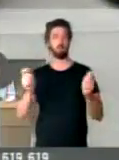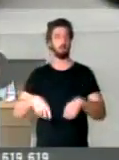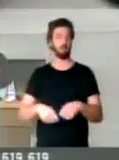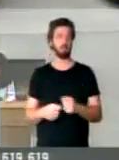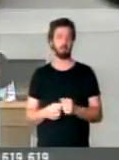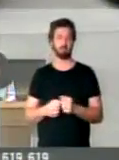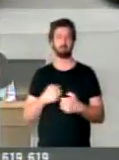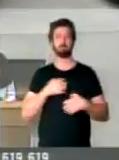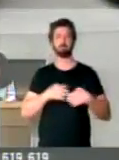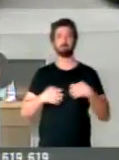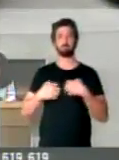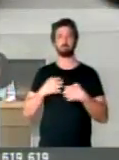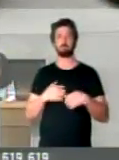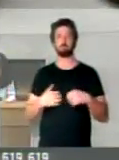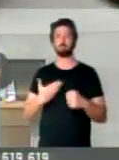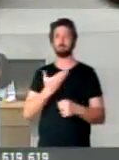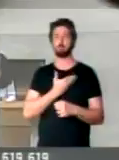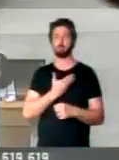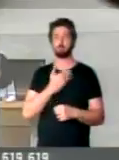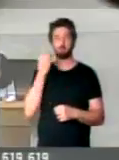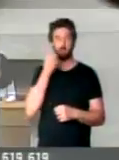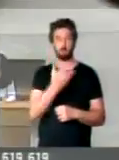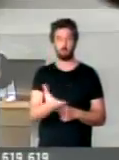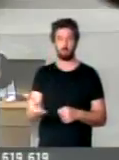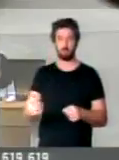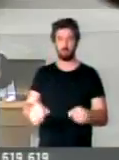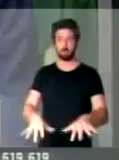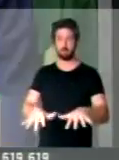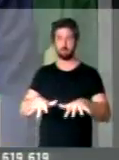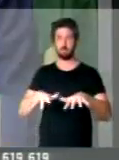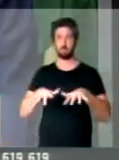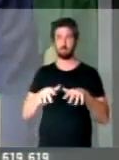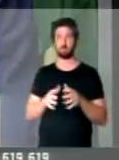a ansiedade dos nossos colegas aqui no plenário.